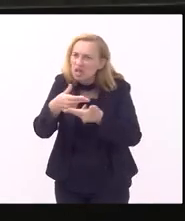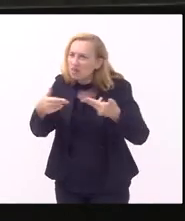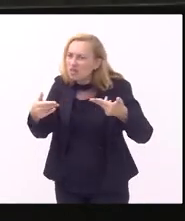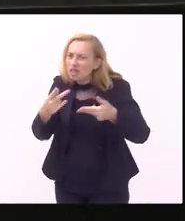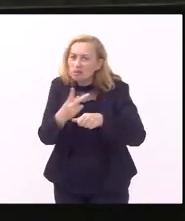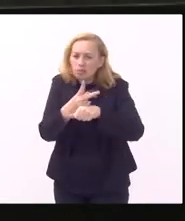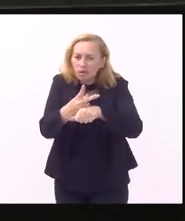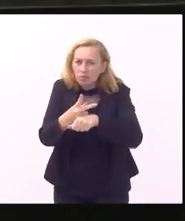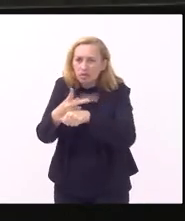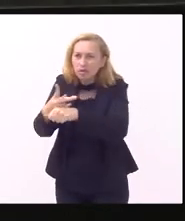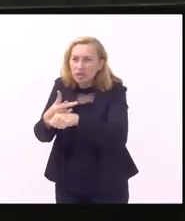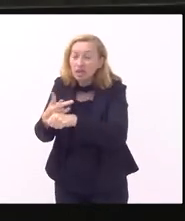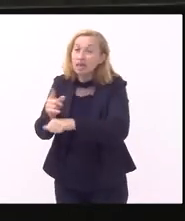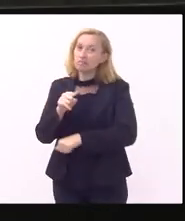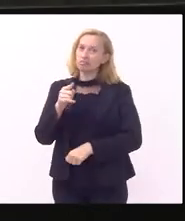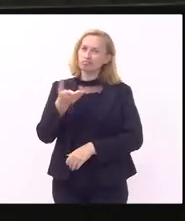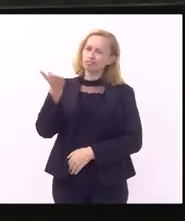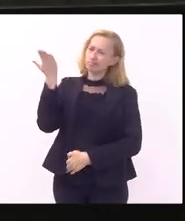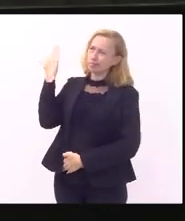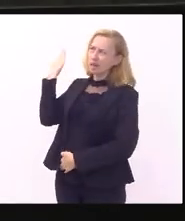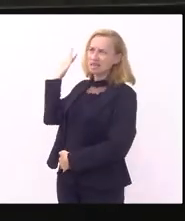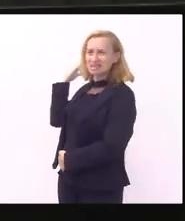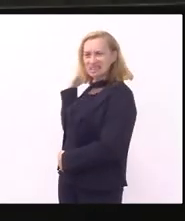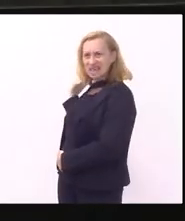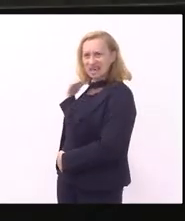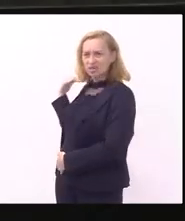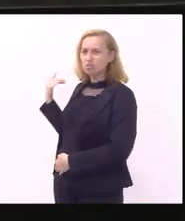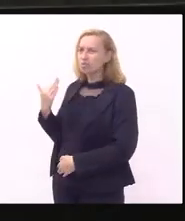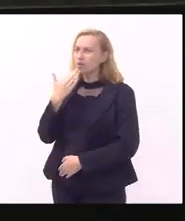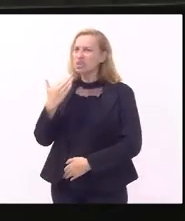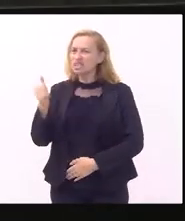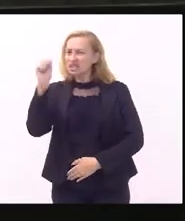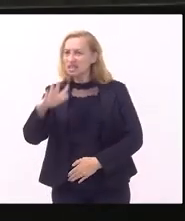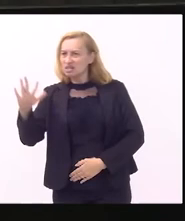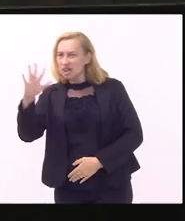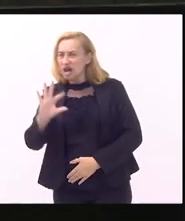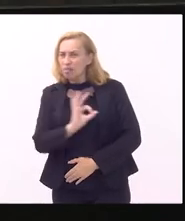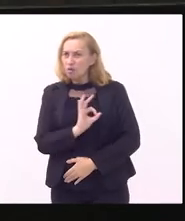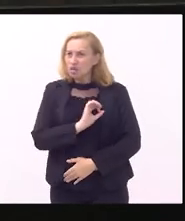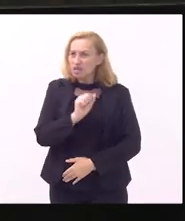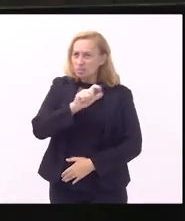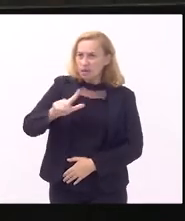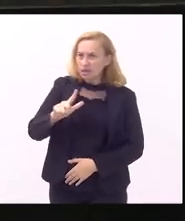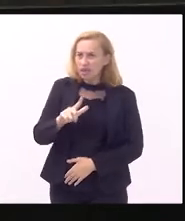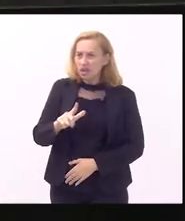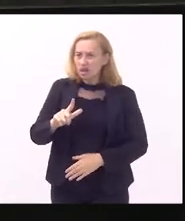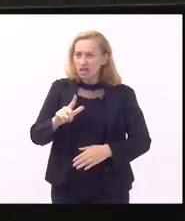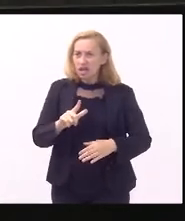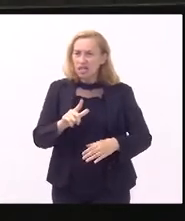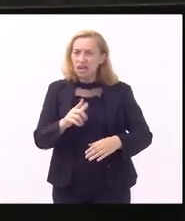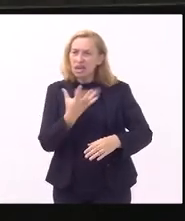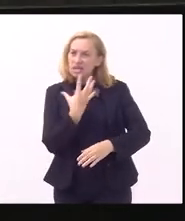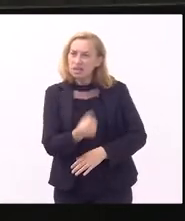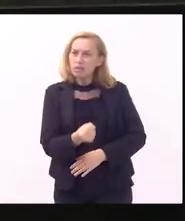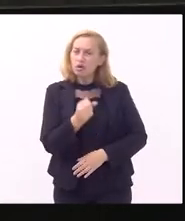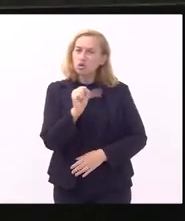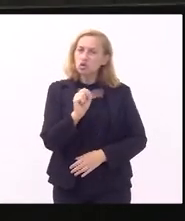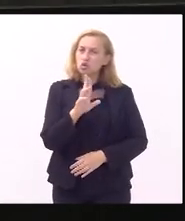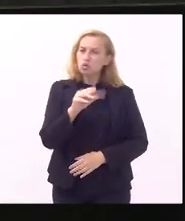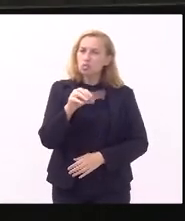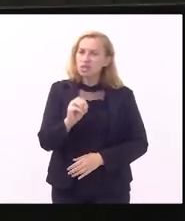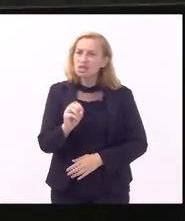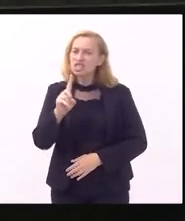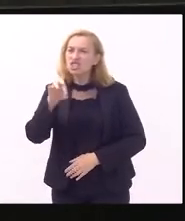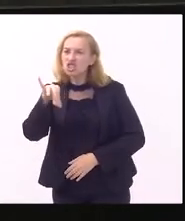naquela época por uma tendência nacional a Polícia Penal começou a receber por subsídio e aí começou